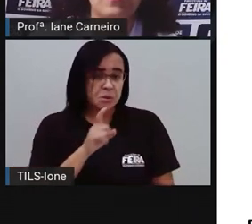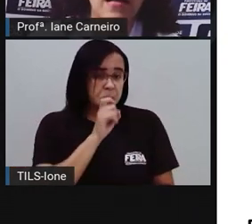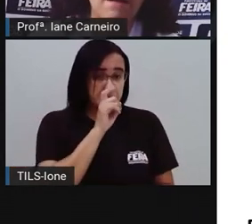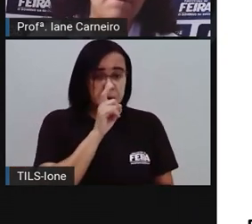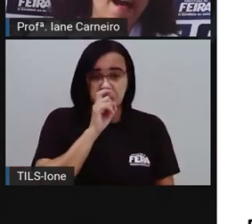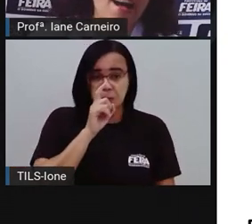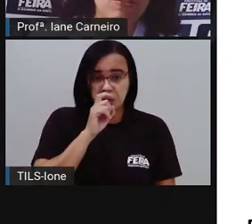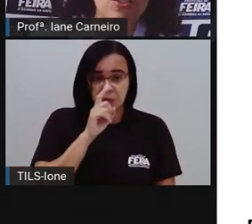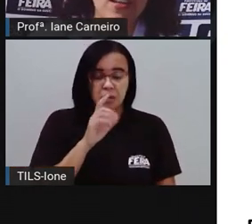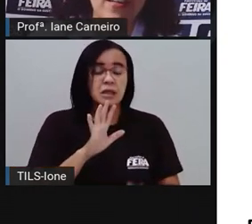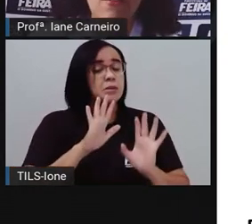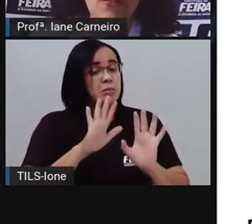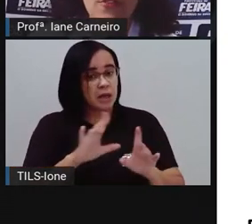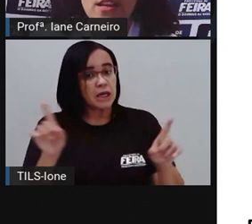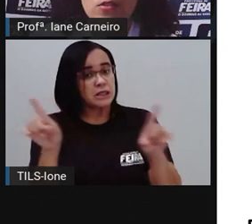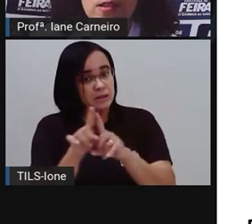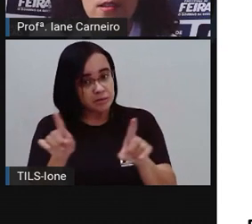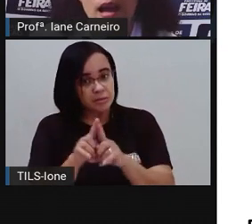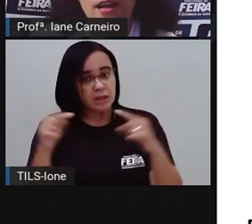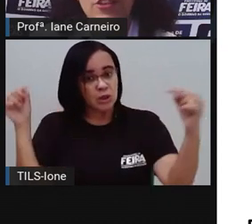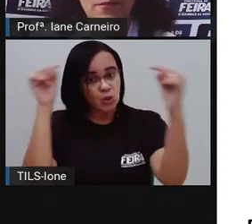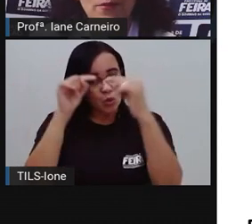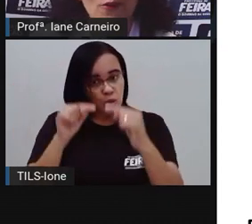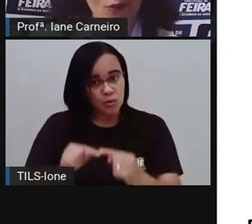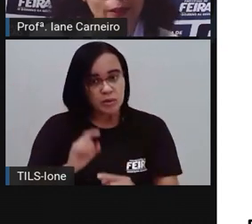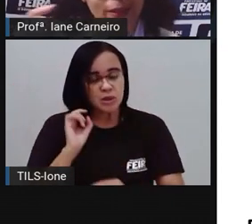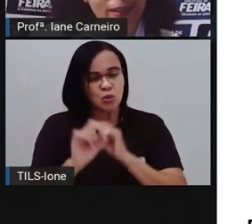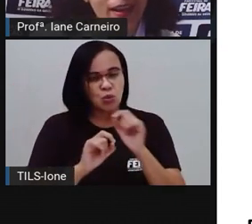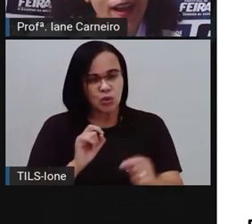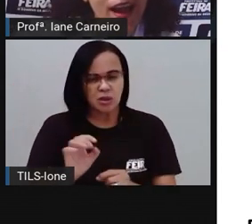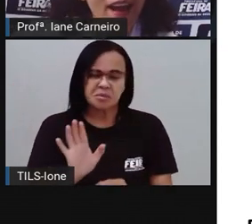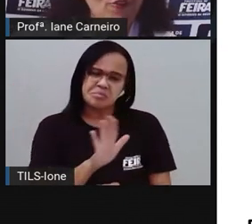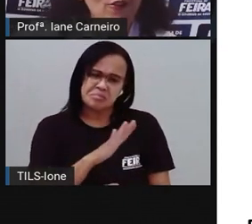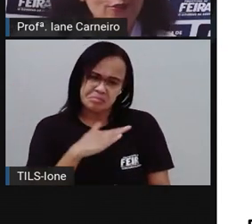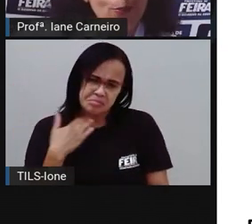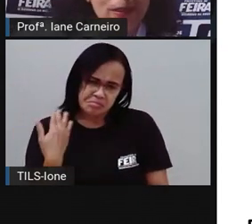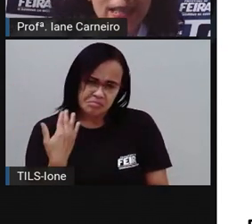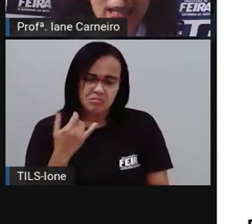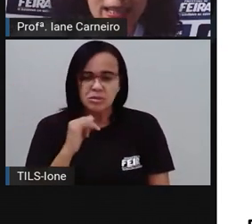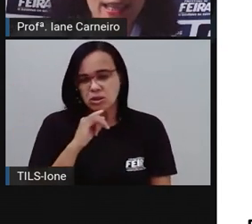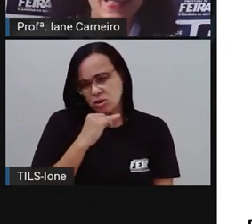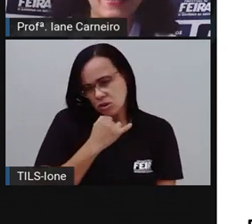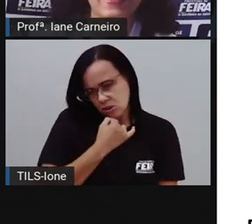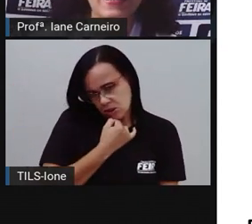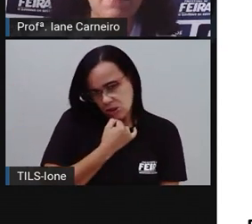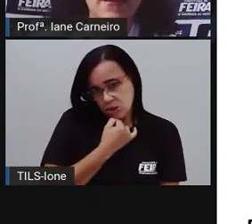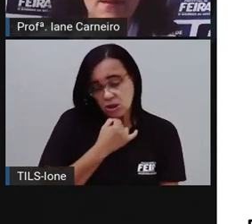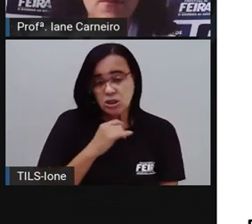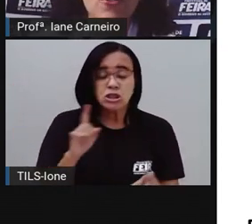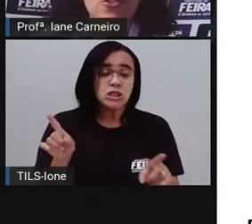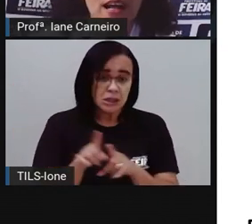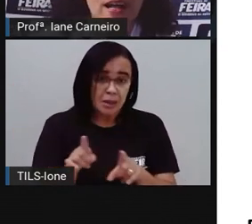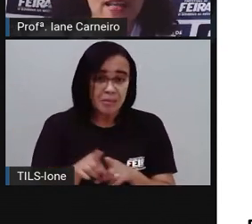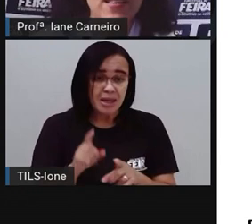o luto, mágica, né? A ferocidade. Aí a Pró colocou aqui a foto do Pantera Negra, né? Que é pra mostrar esse